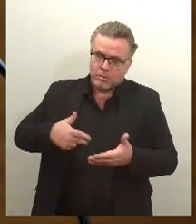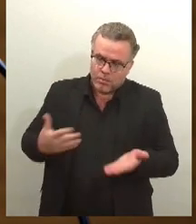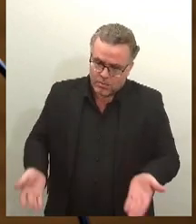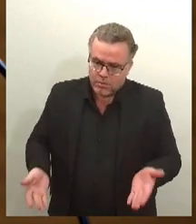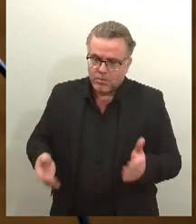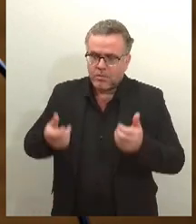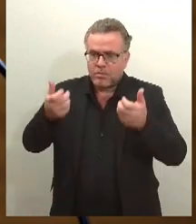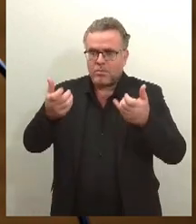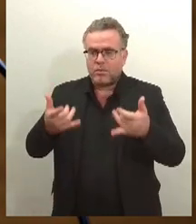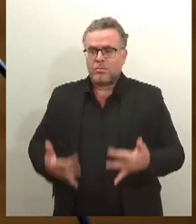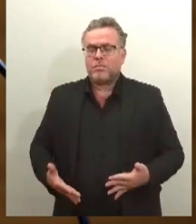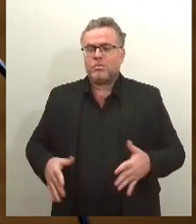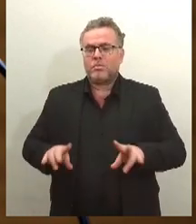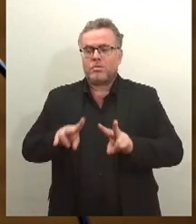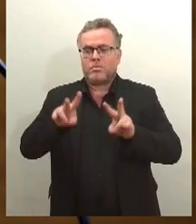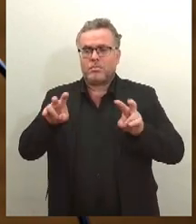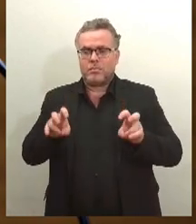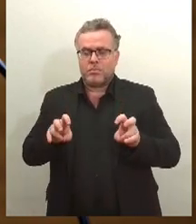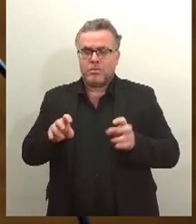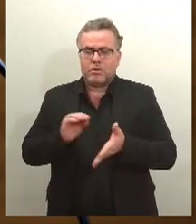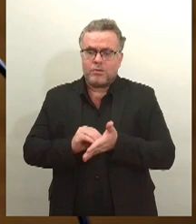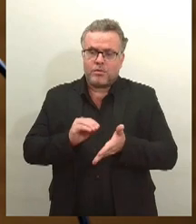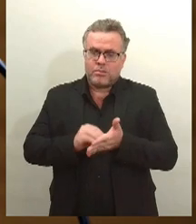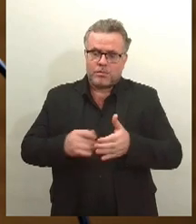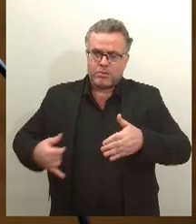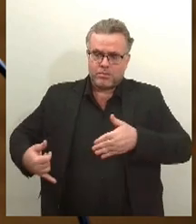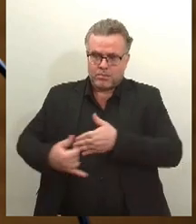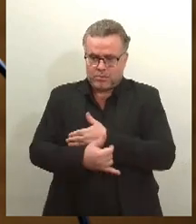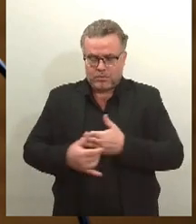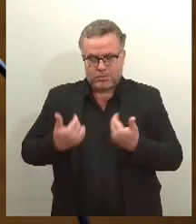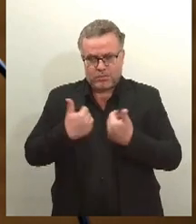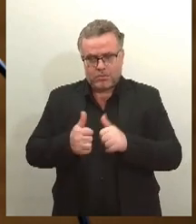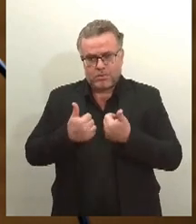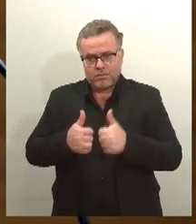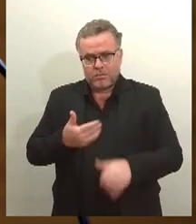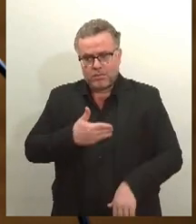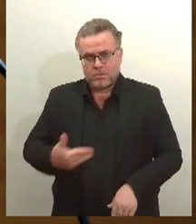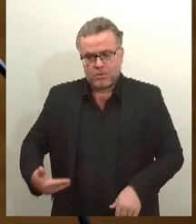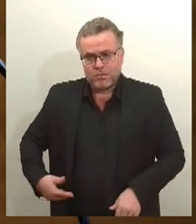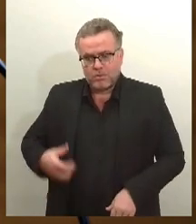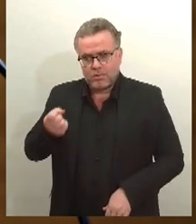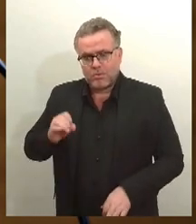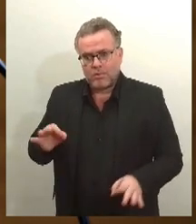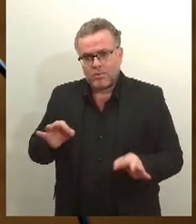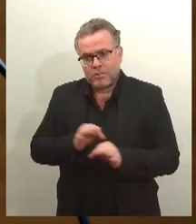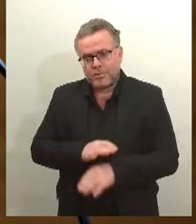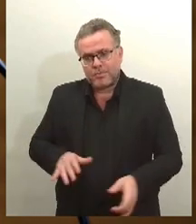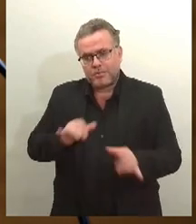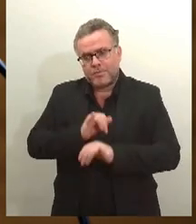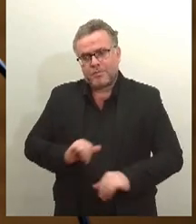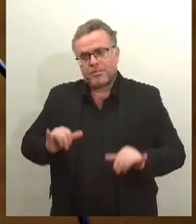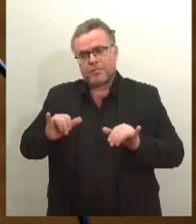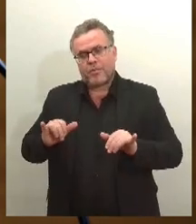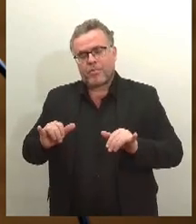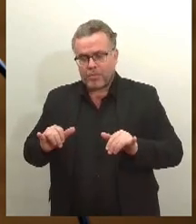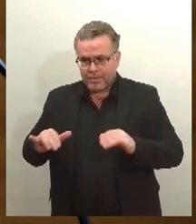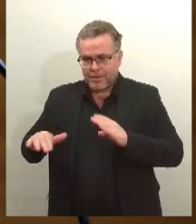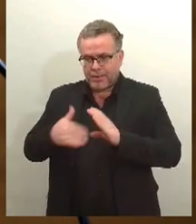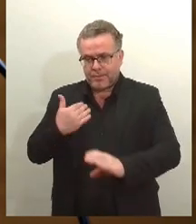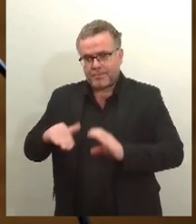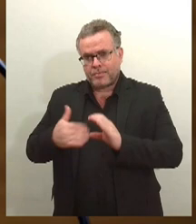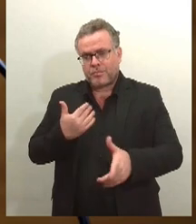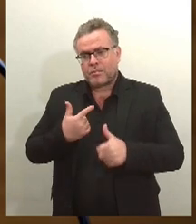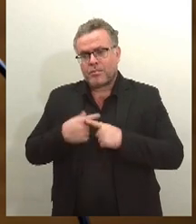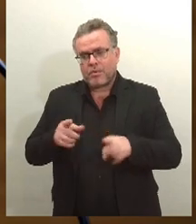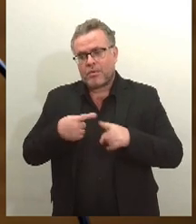falta de estrutura do transporte público na capital. Ela também falou que recebeu via e-mail reclamações quanto à